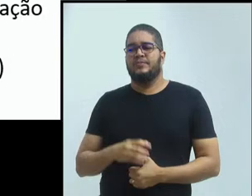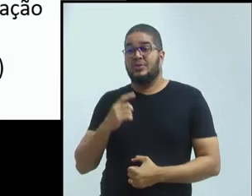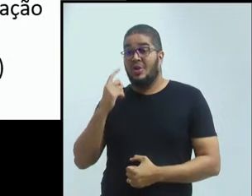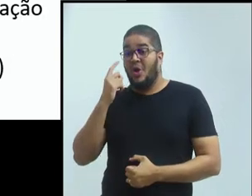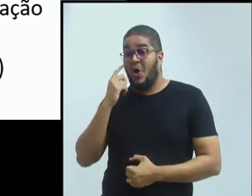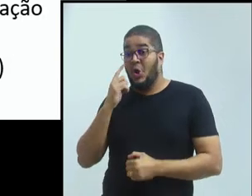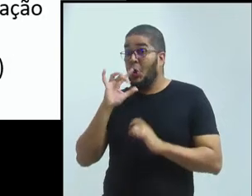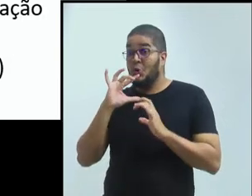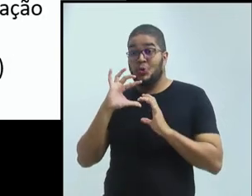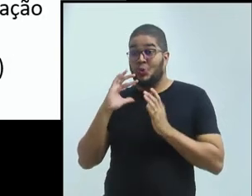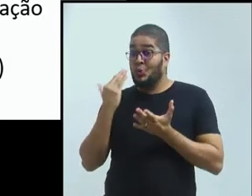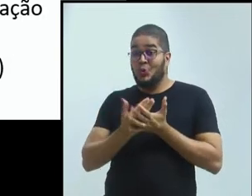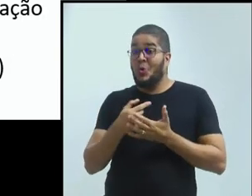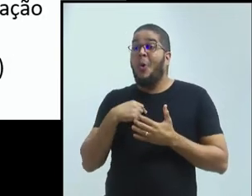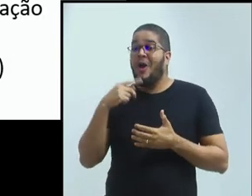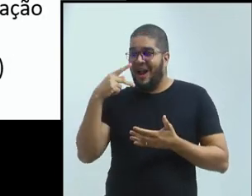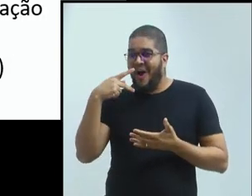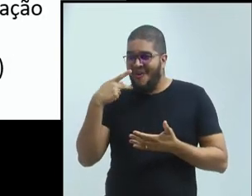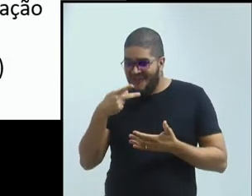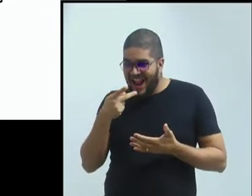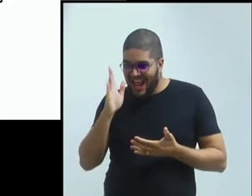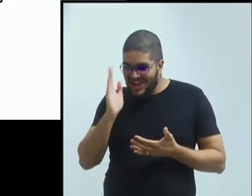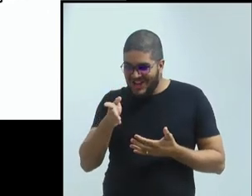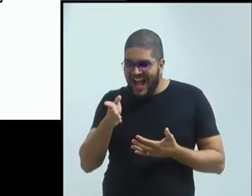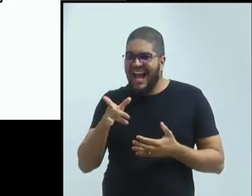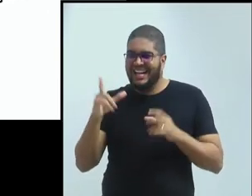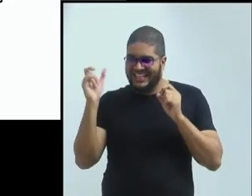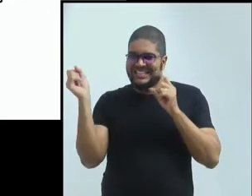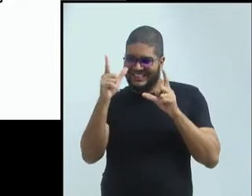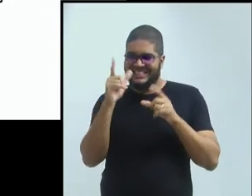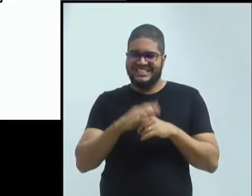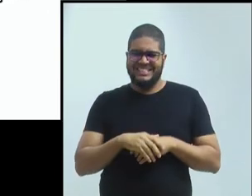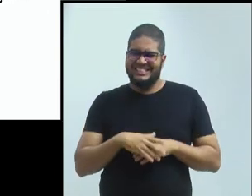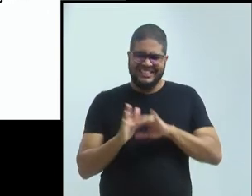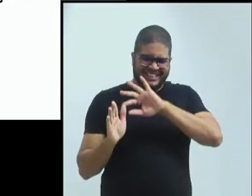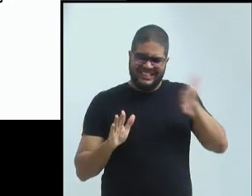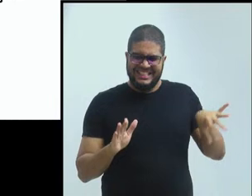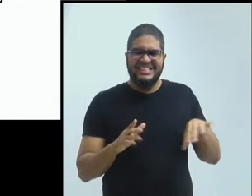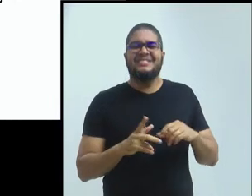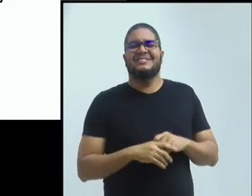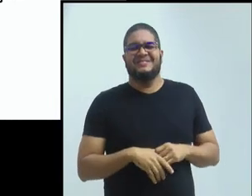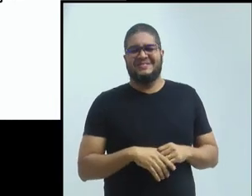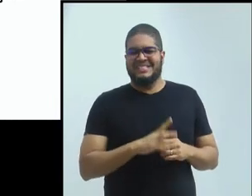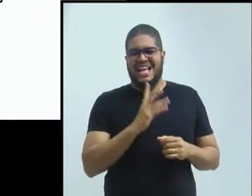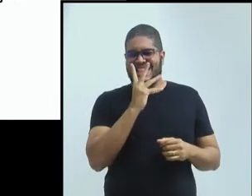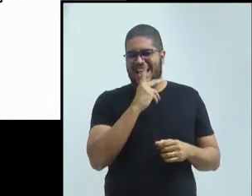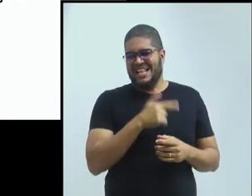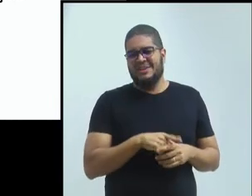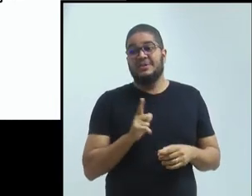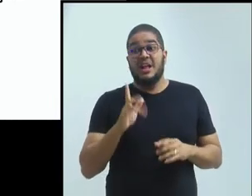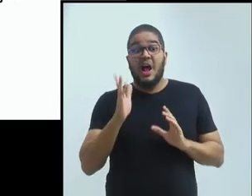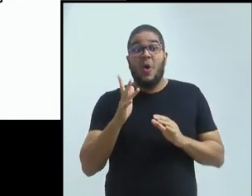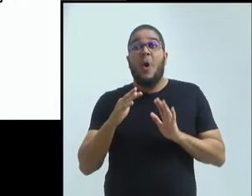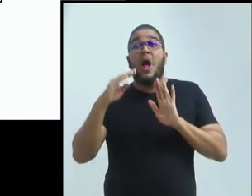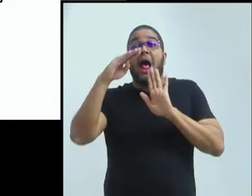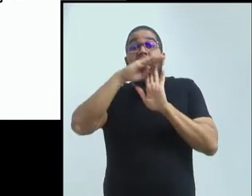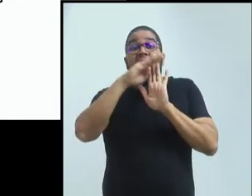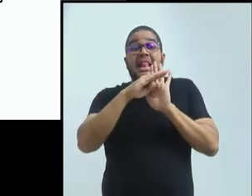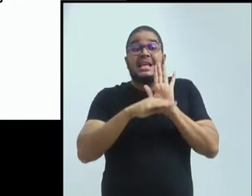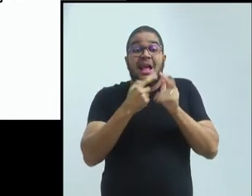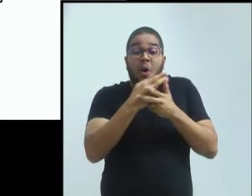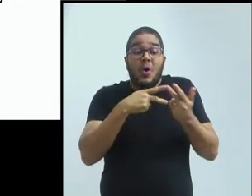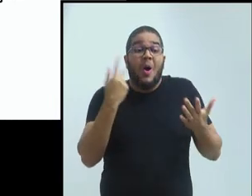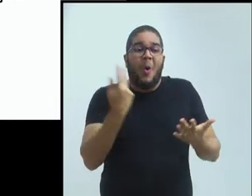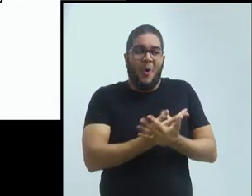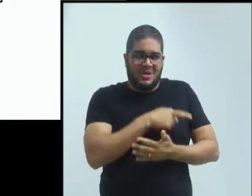falei, está aí. Pode passar, esse já foi. Ficou obsoleto. Aí eu tentei colocar aí uma lista das coisas que a gente